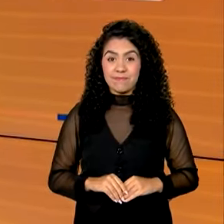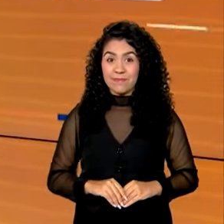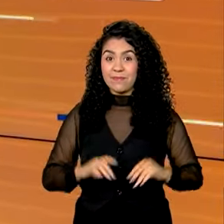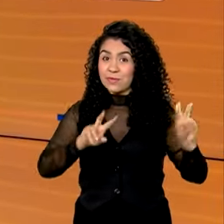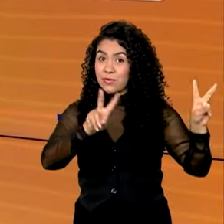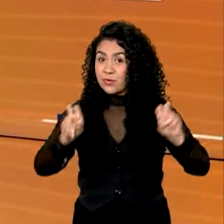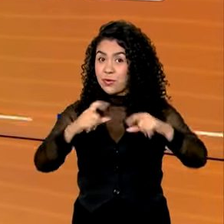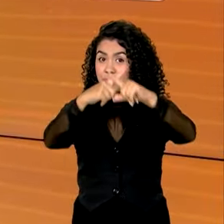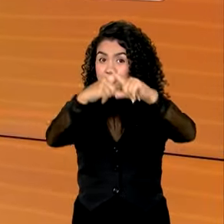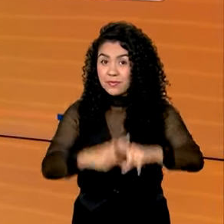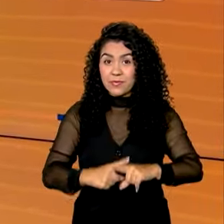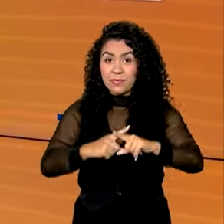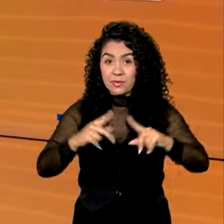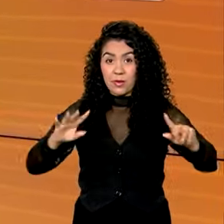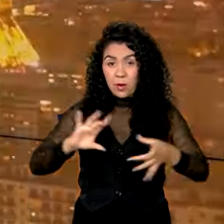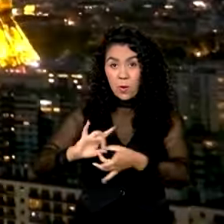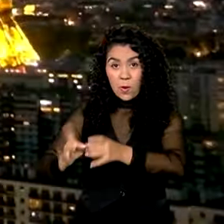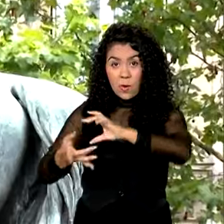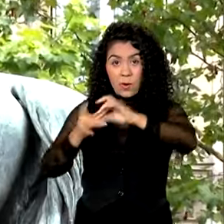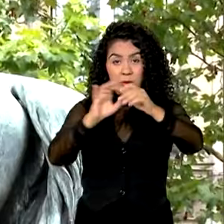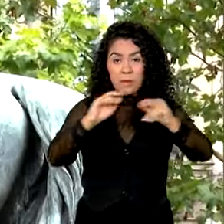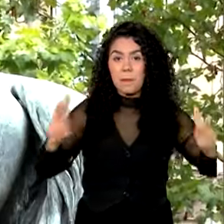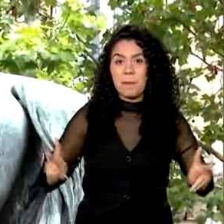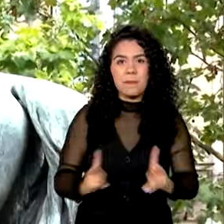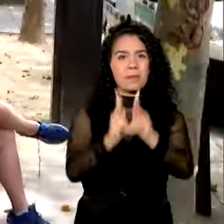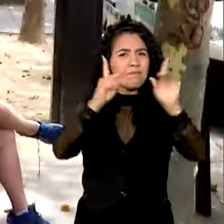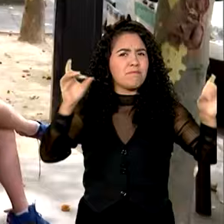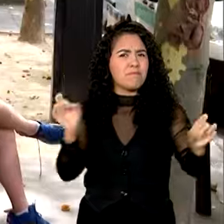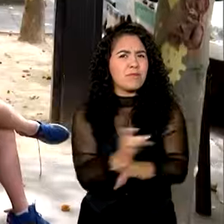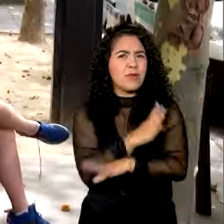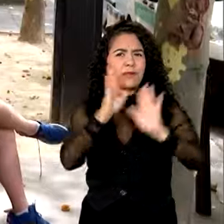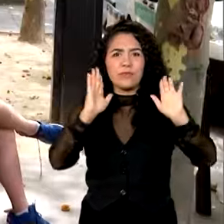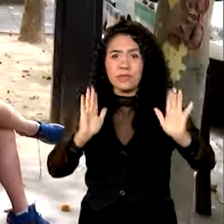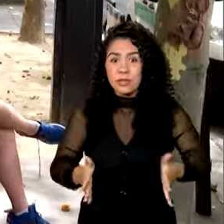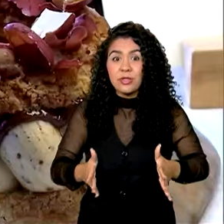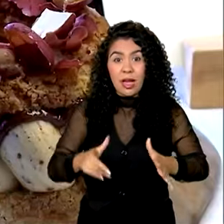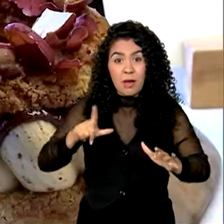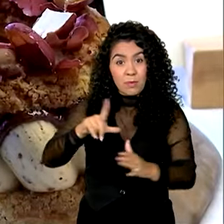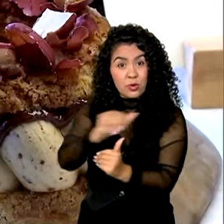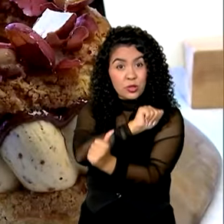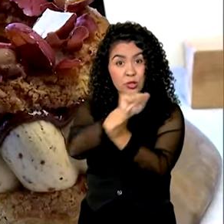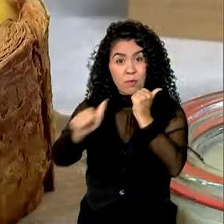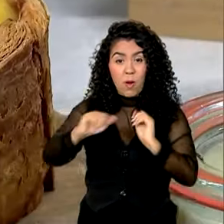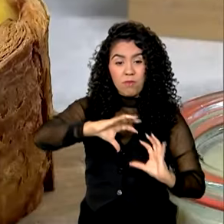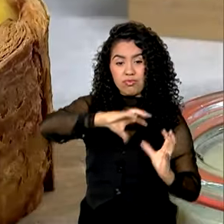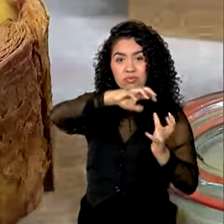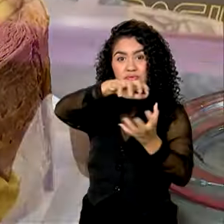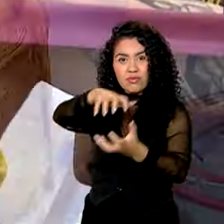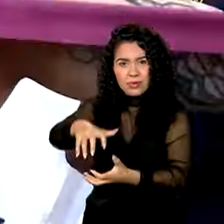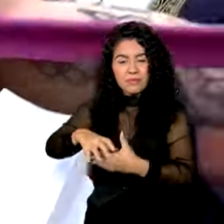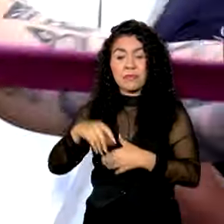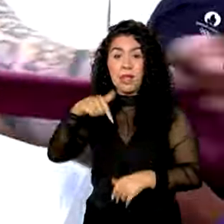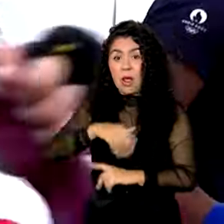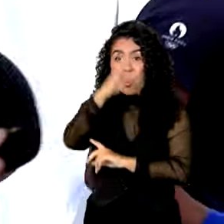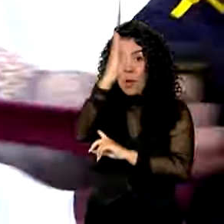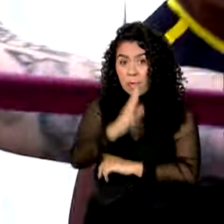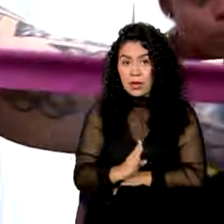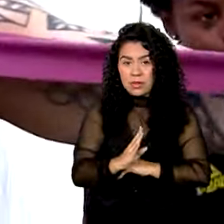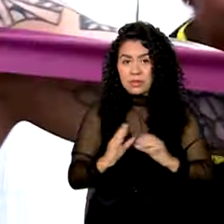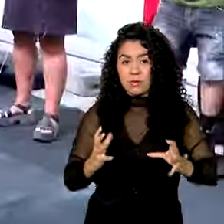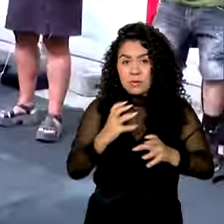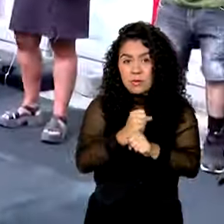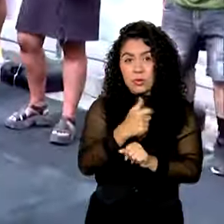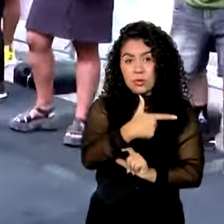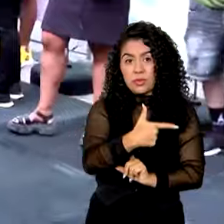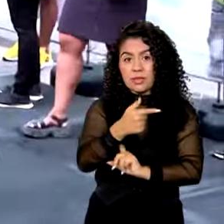Jogos Olímpicos de Paris, tudo pronto para a maior festa do esporte mundial. Brasil envia 277